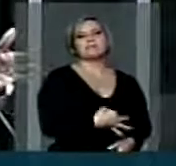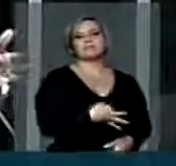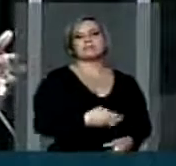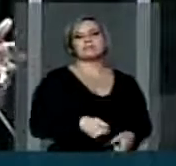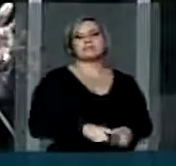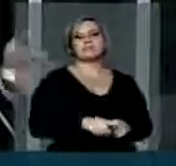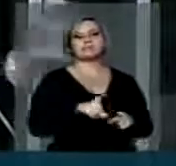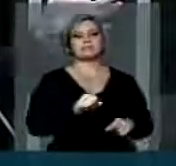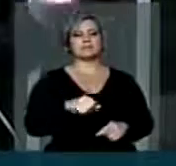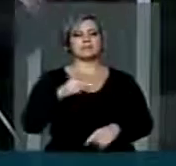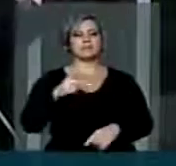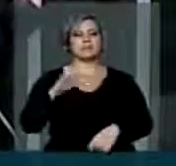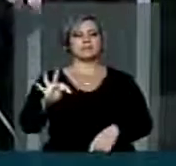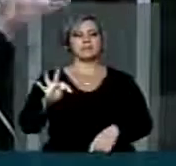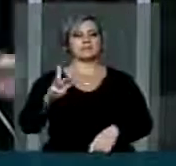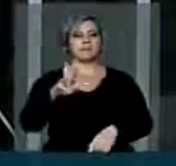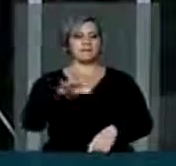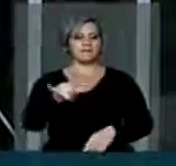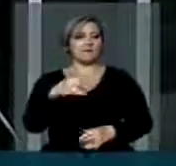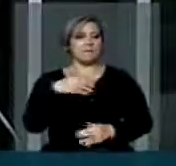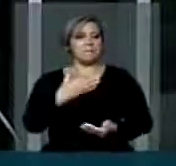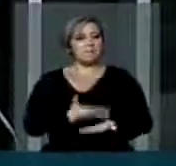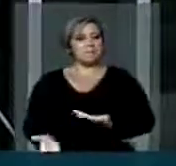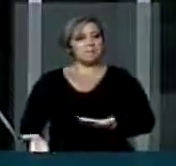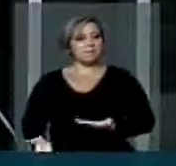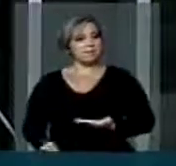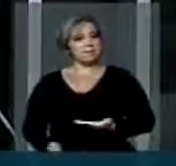de que o PT vai perder as eleições este ano.